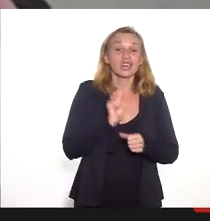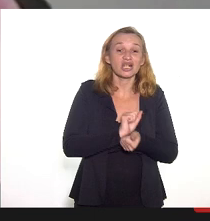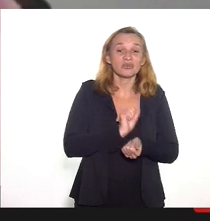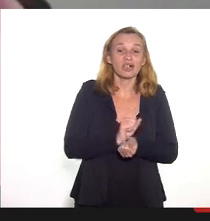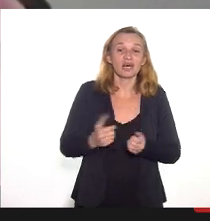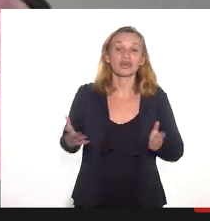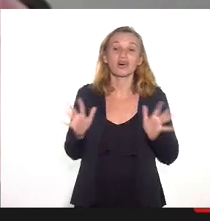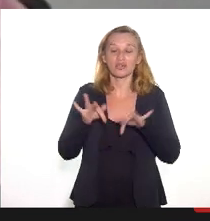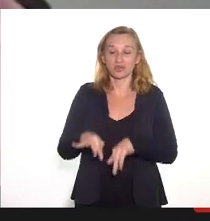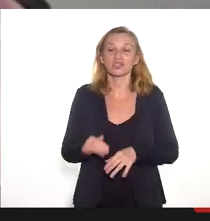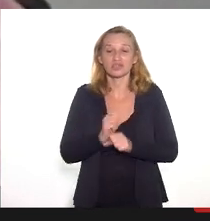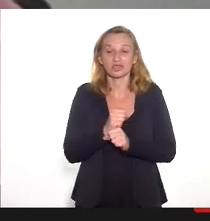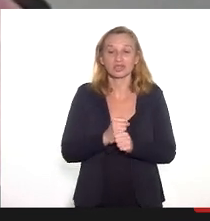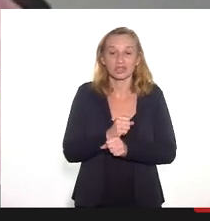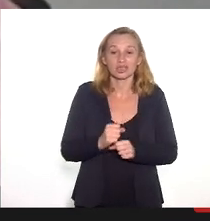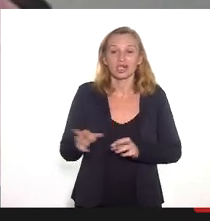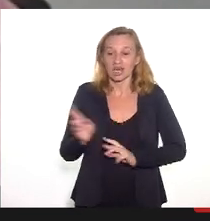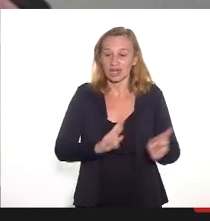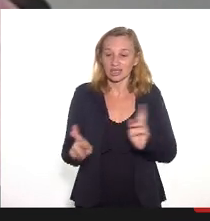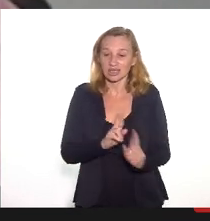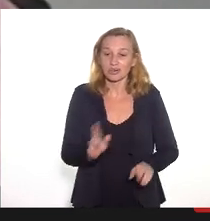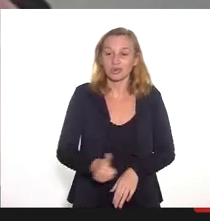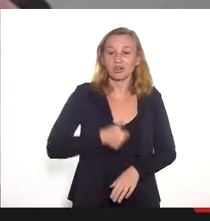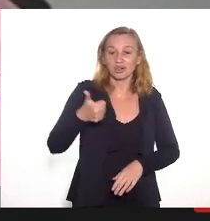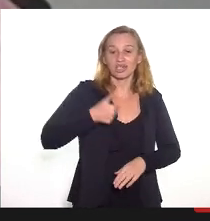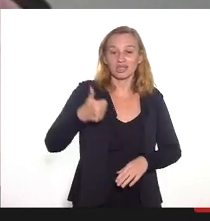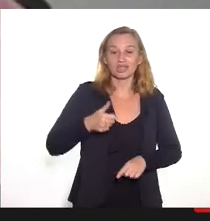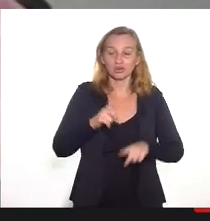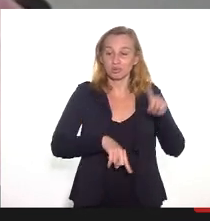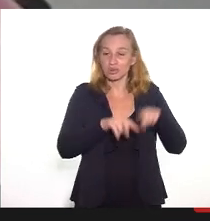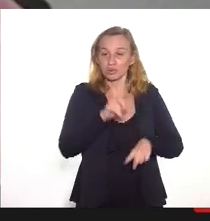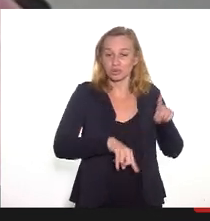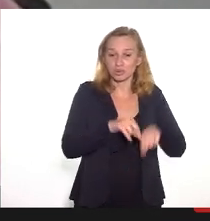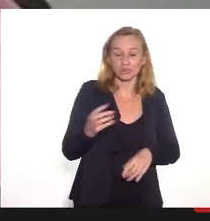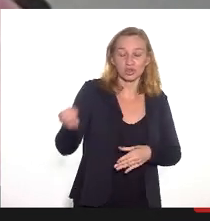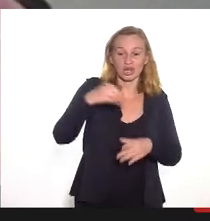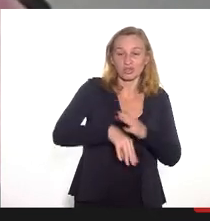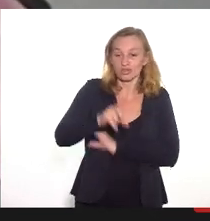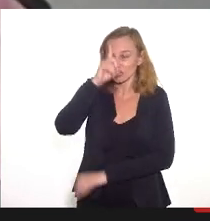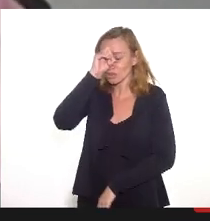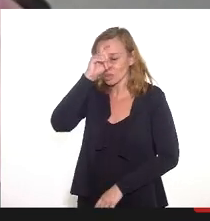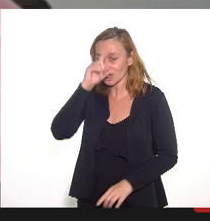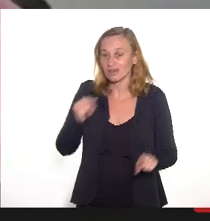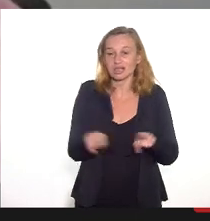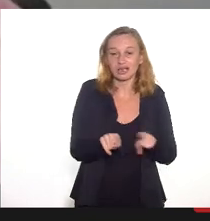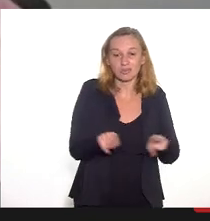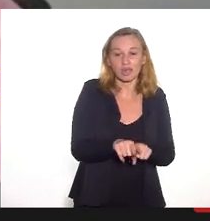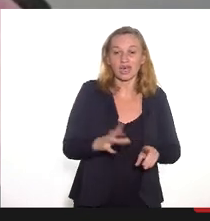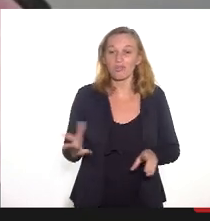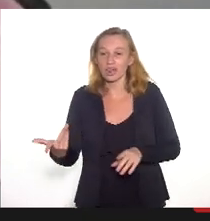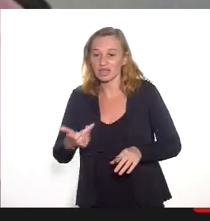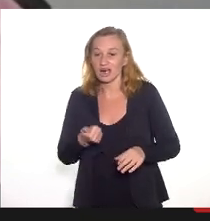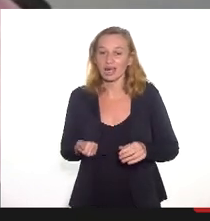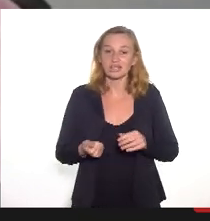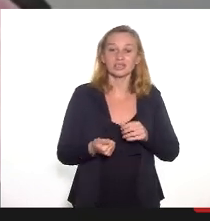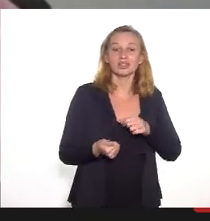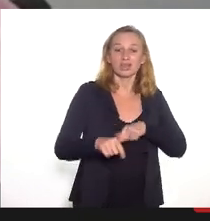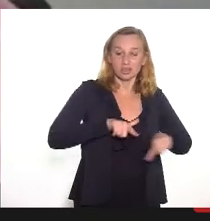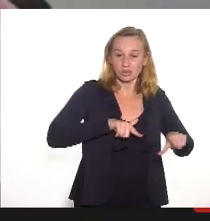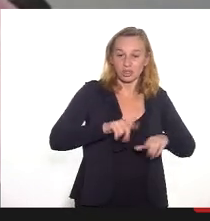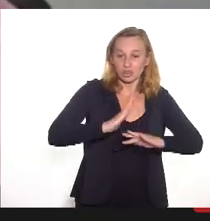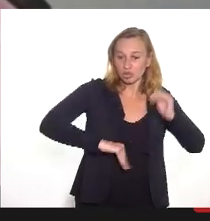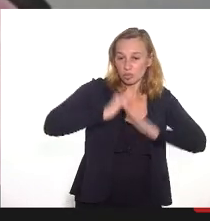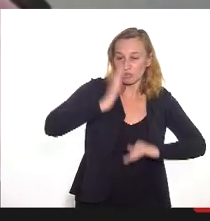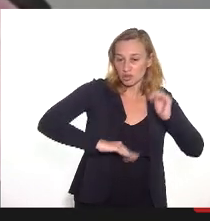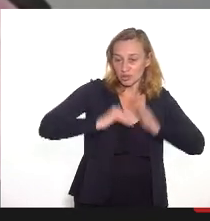até o final do ano em relação à melhoria dos equipamentos que já existem dentro dos hospitais e a melhoria da qualidade do atendimento